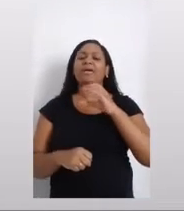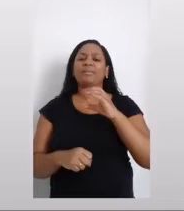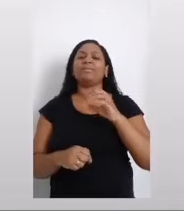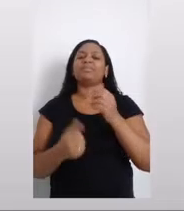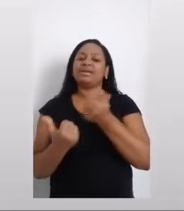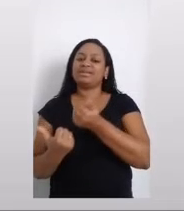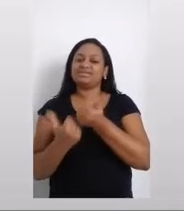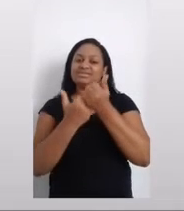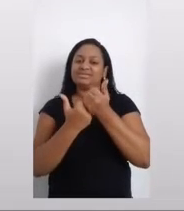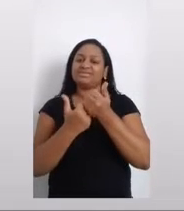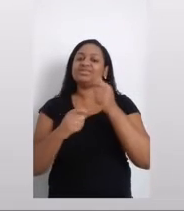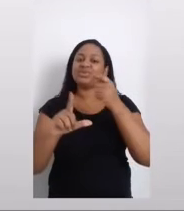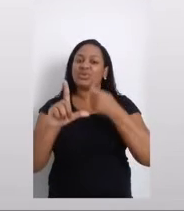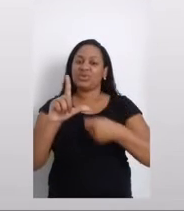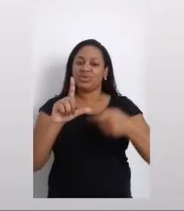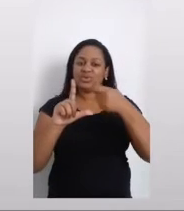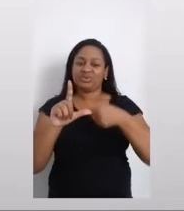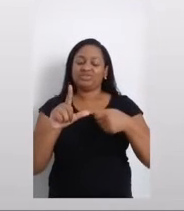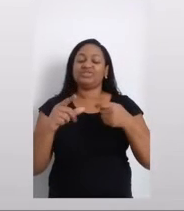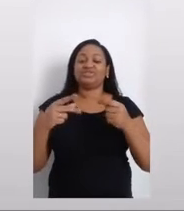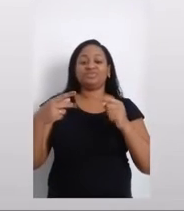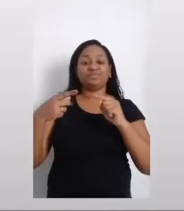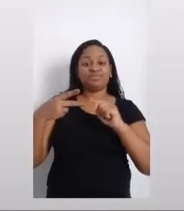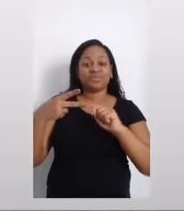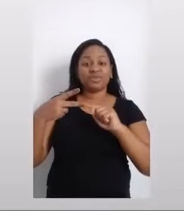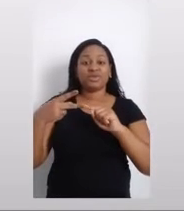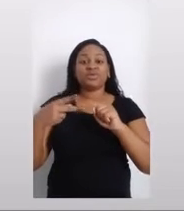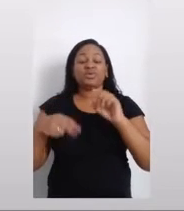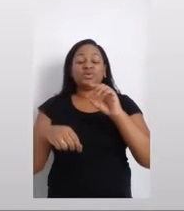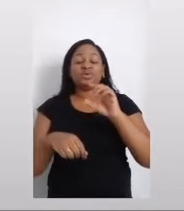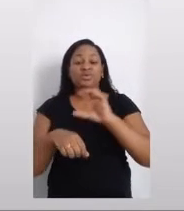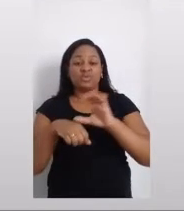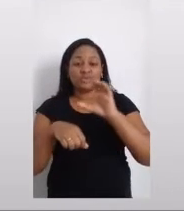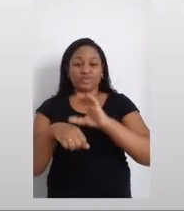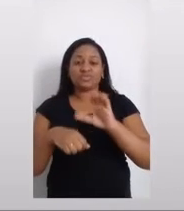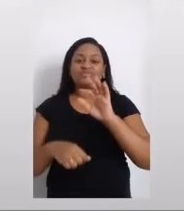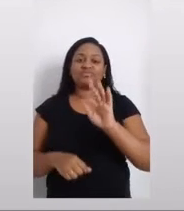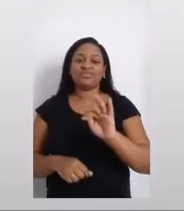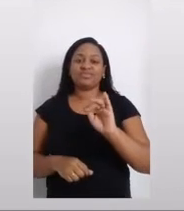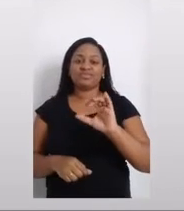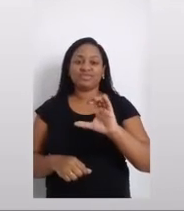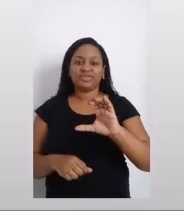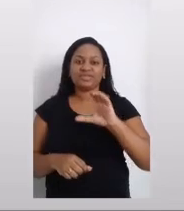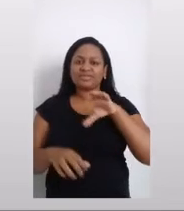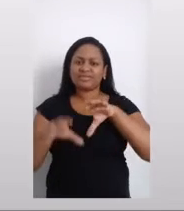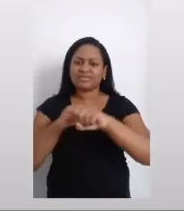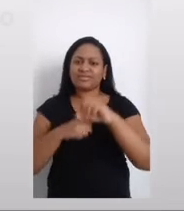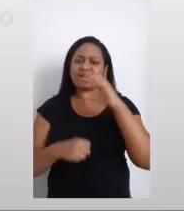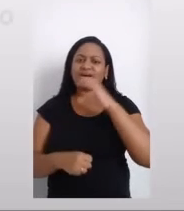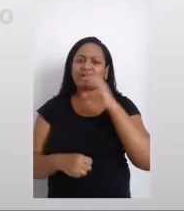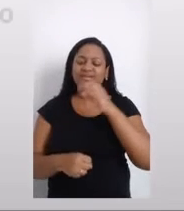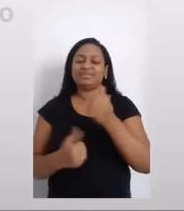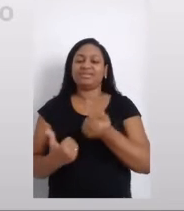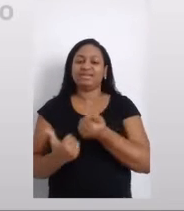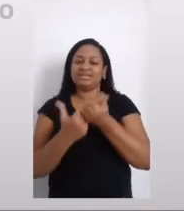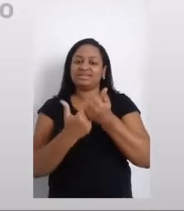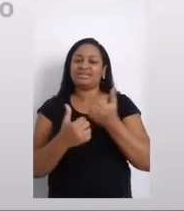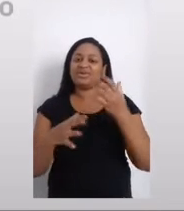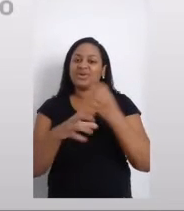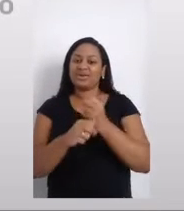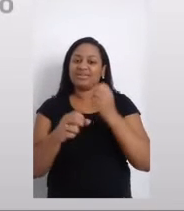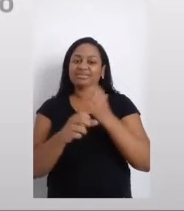em assistente em logística, o curso de formação inicial e continuada em assistente em